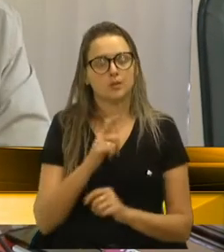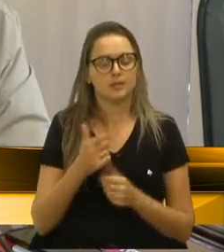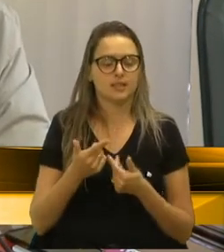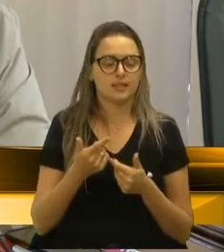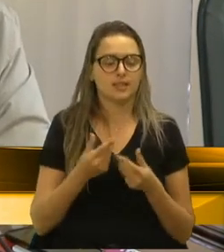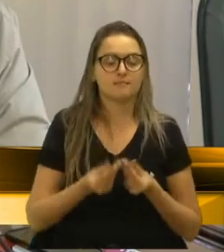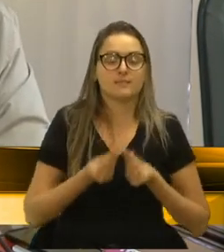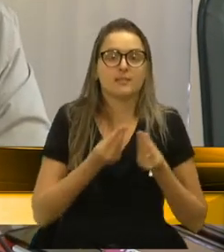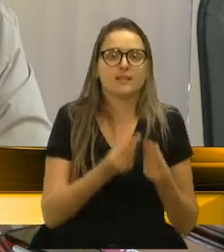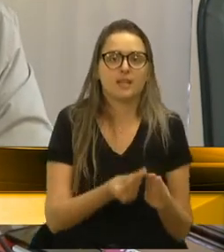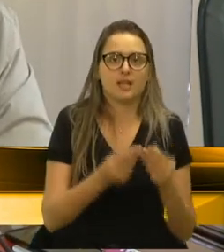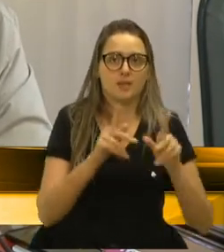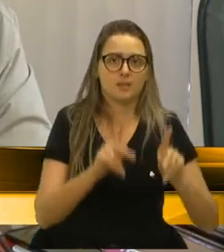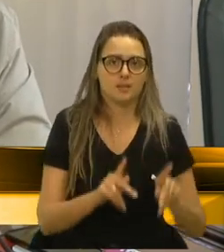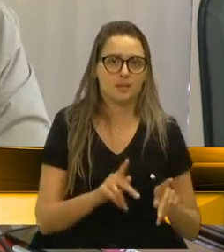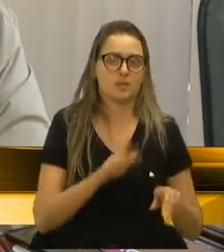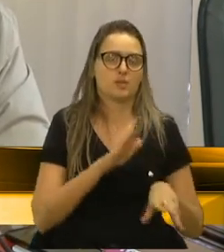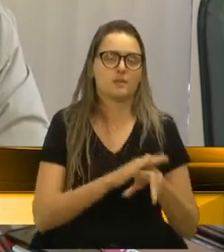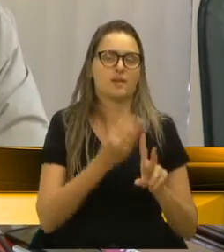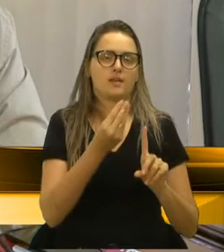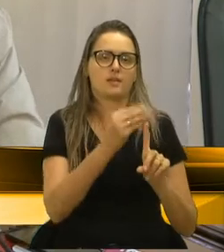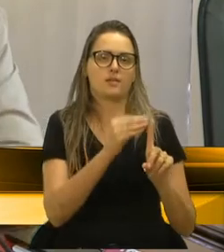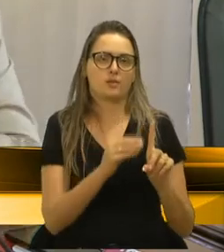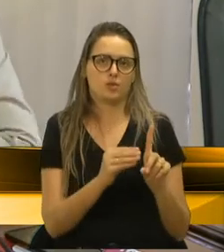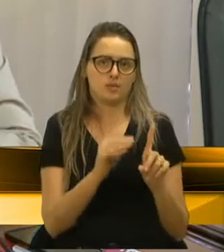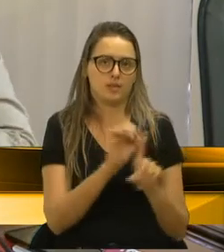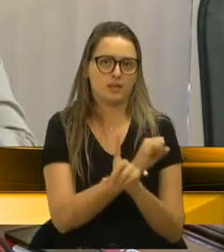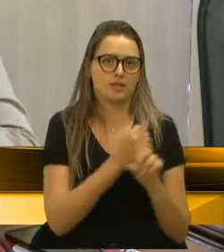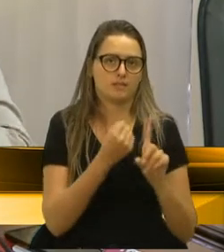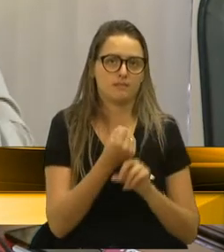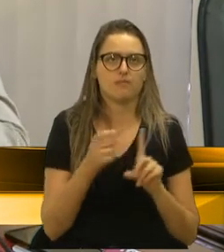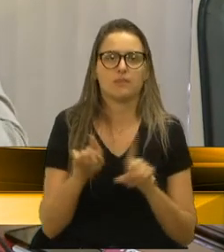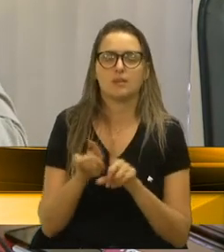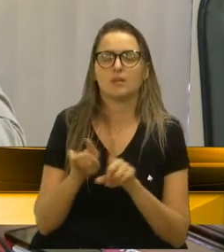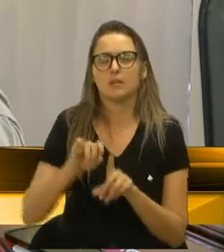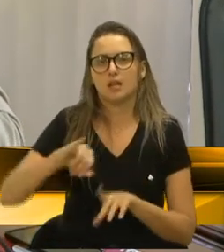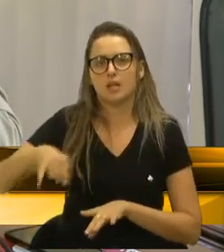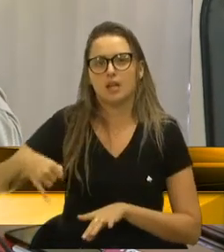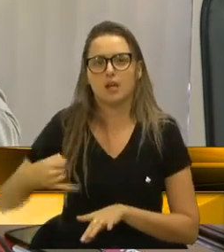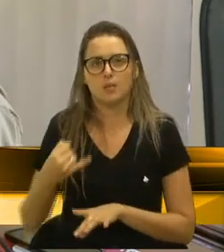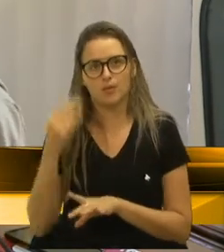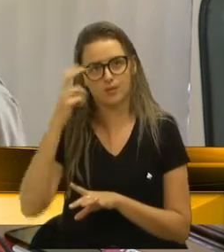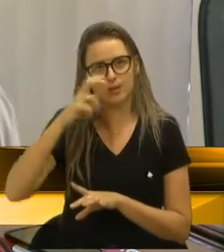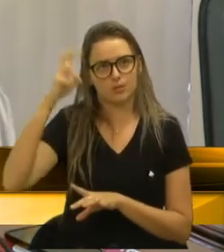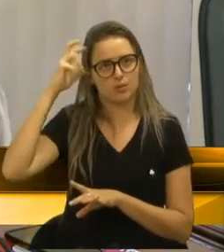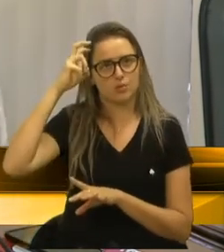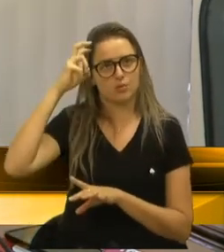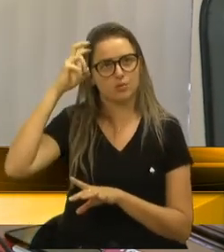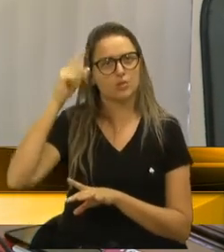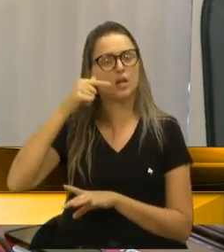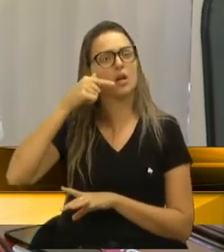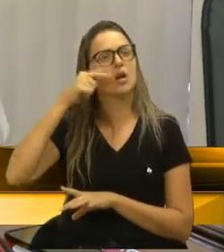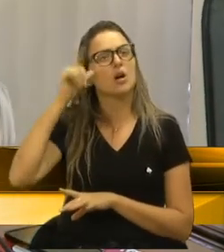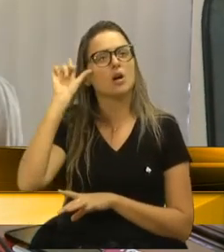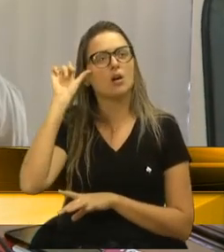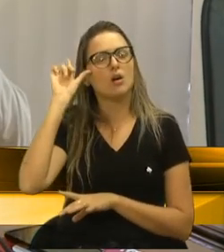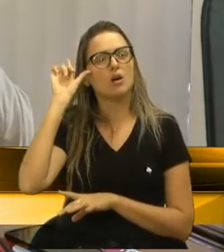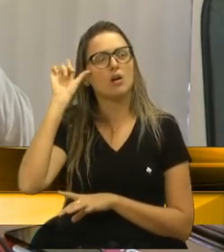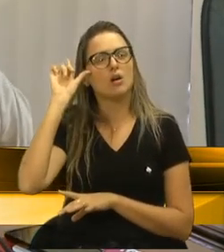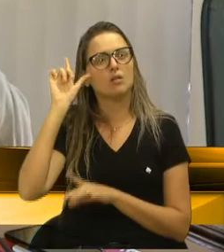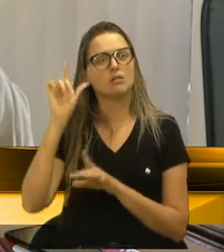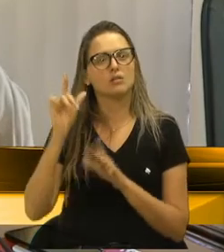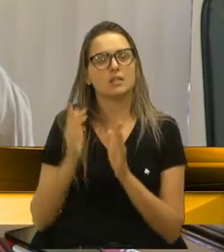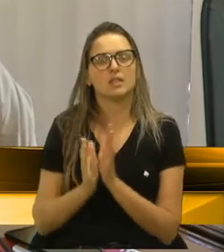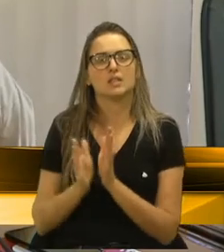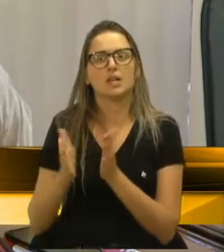para essas pessoas carentes. E, aproveitando a questão da cultura, ontem, nós, da Comissão